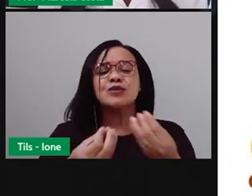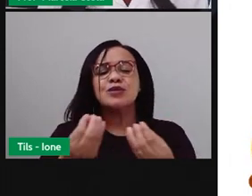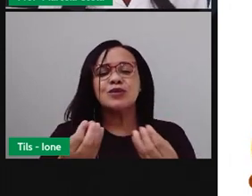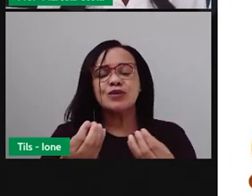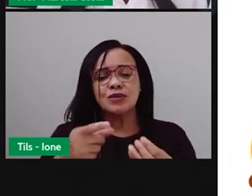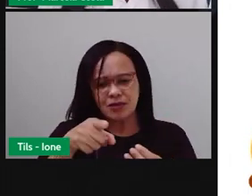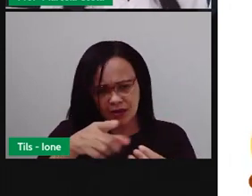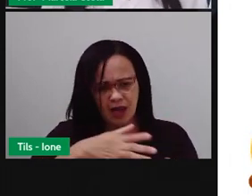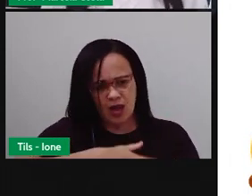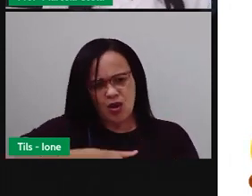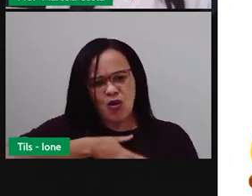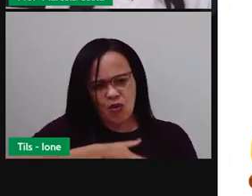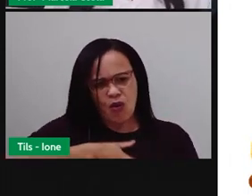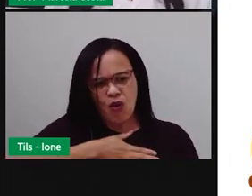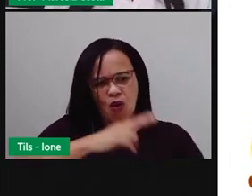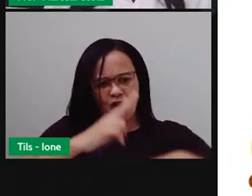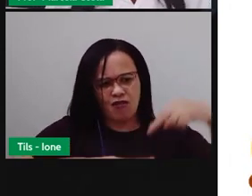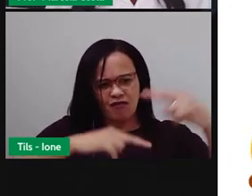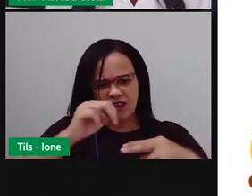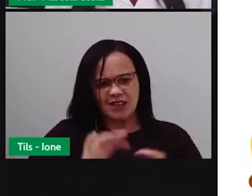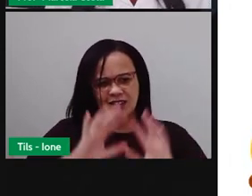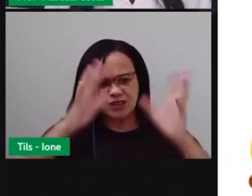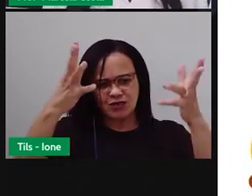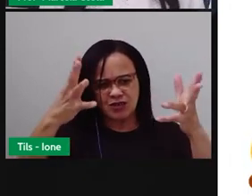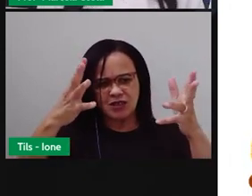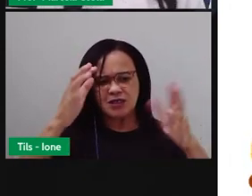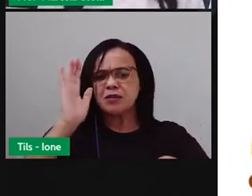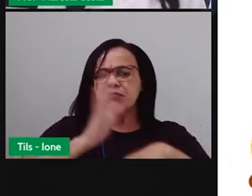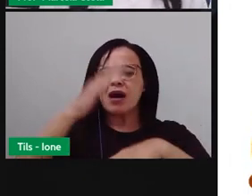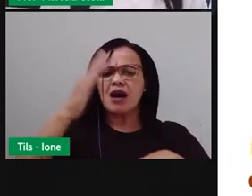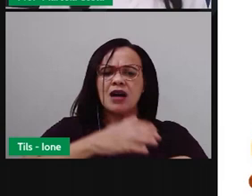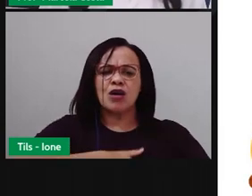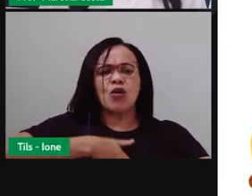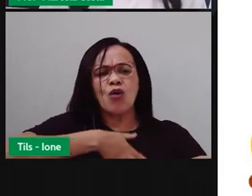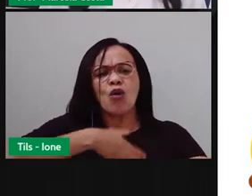Você gosta de festa junina? O você mais gosta?